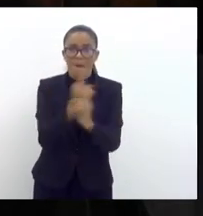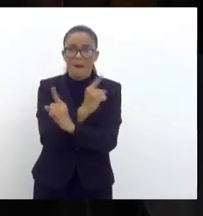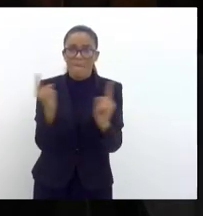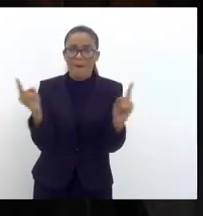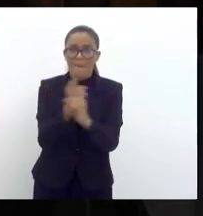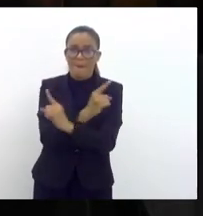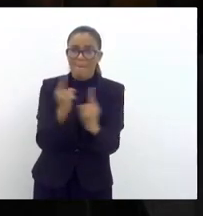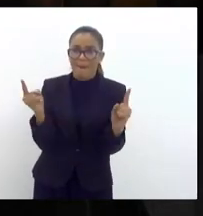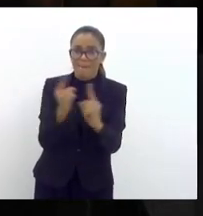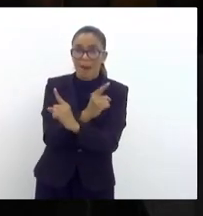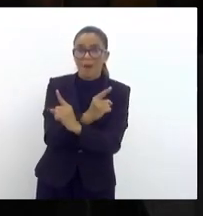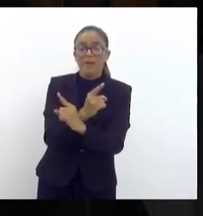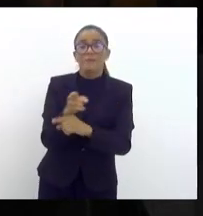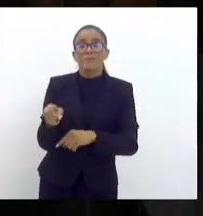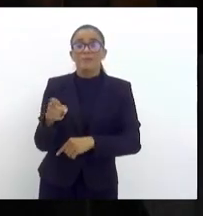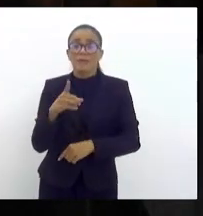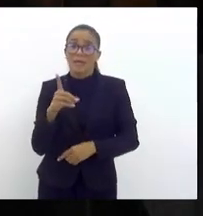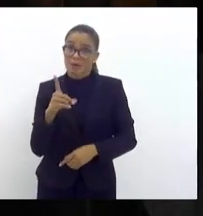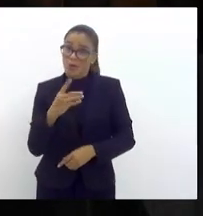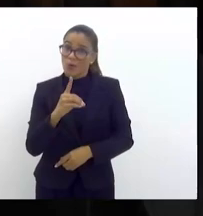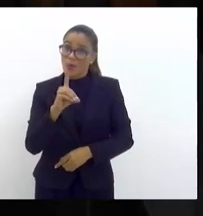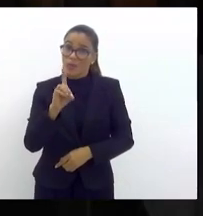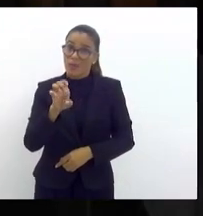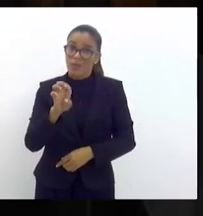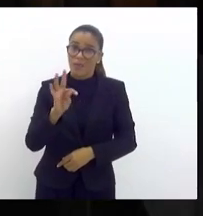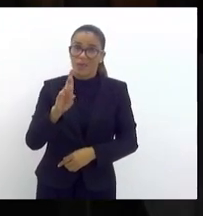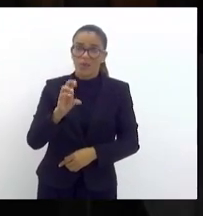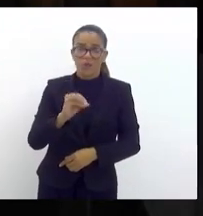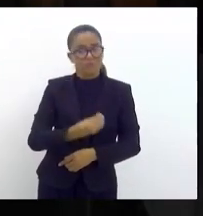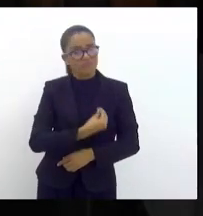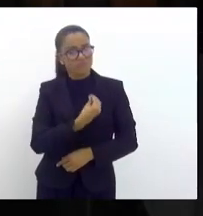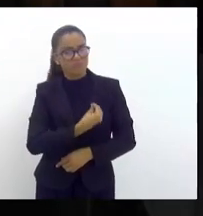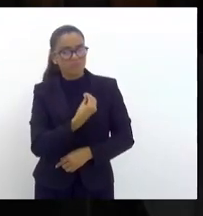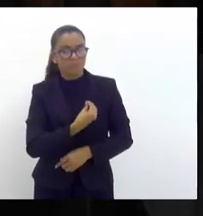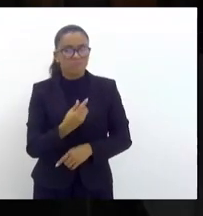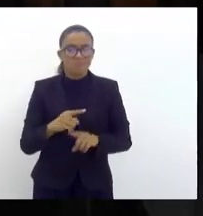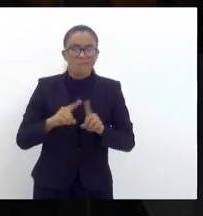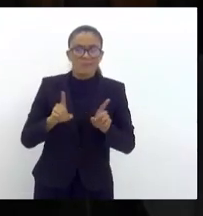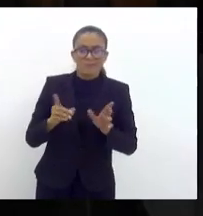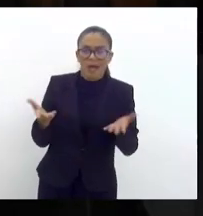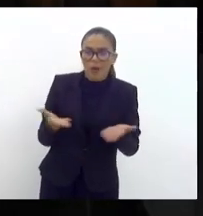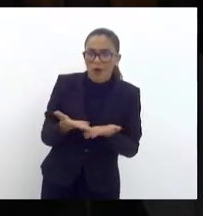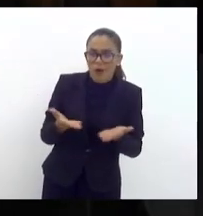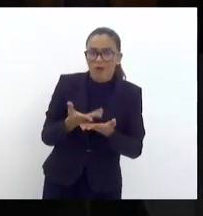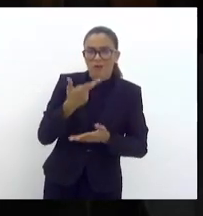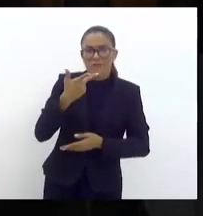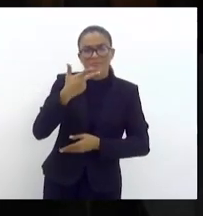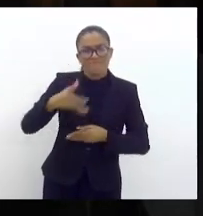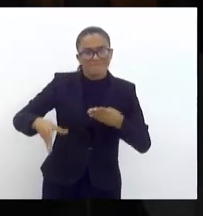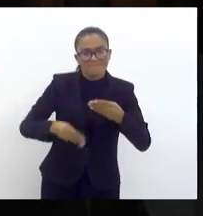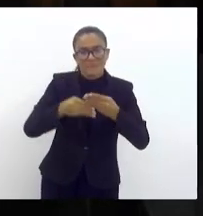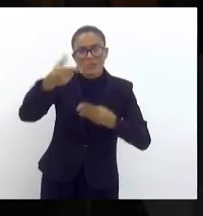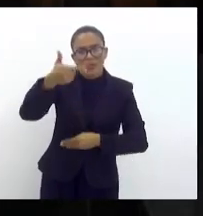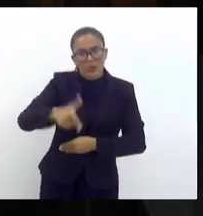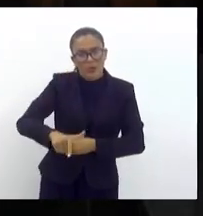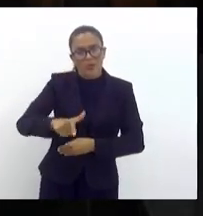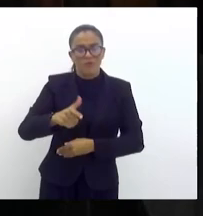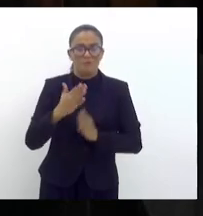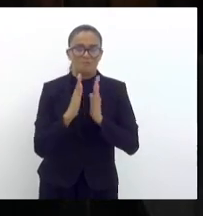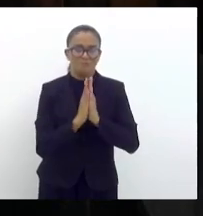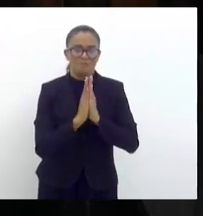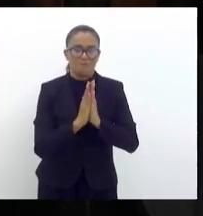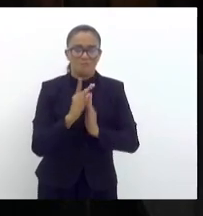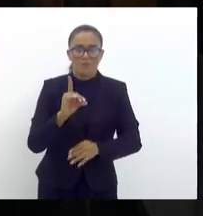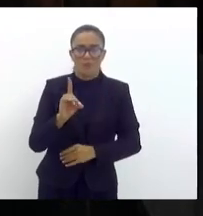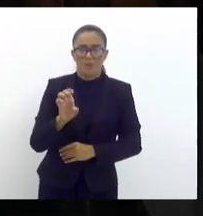onde, inclusive, o DETRO esteve presente, mas eu quero aqui reinterar o pedido ao DETRO, ao